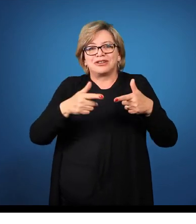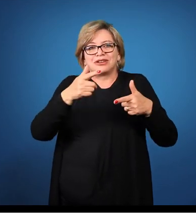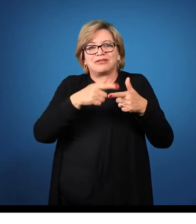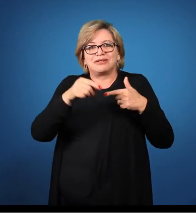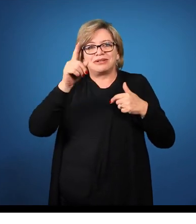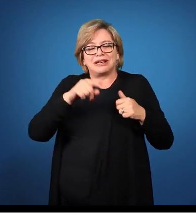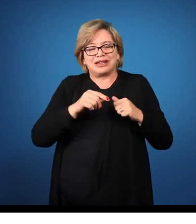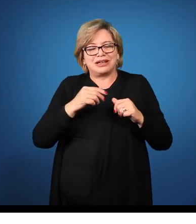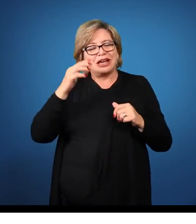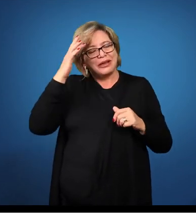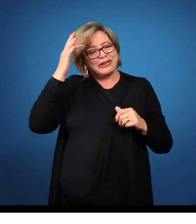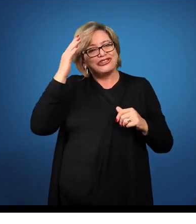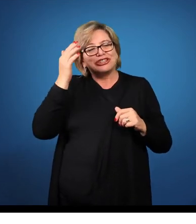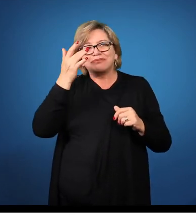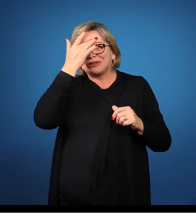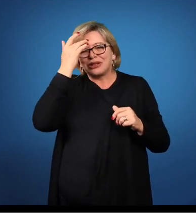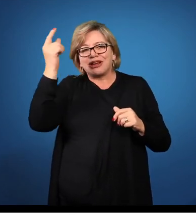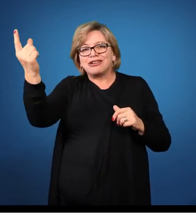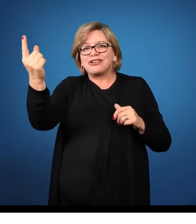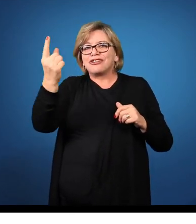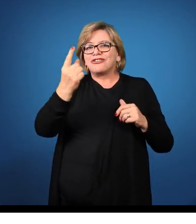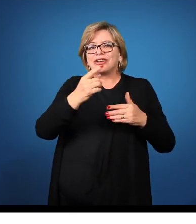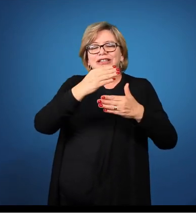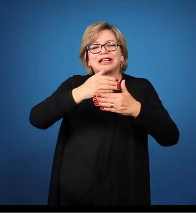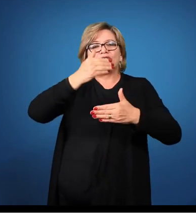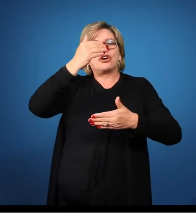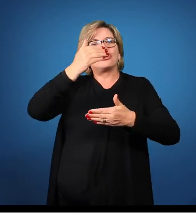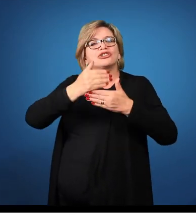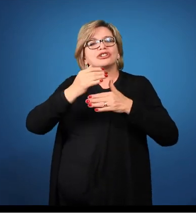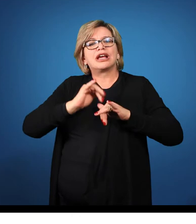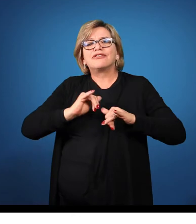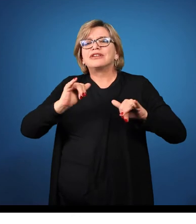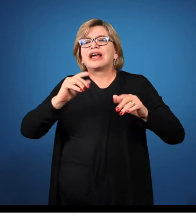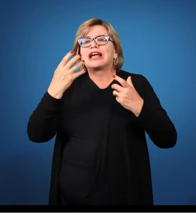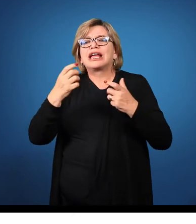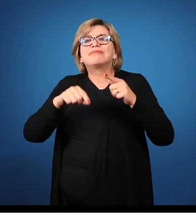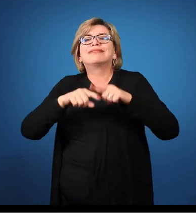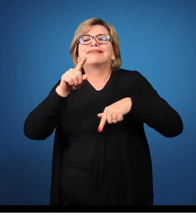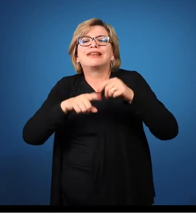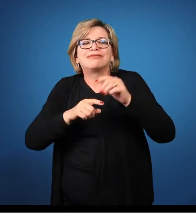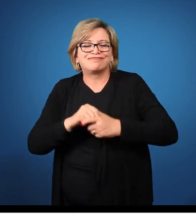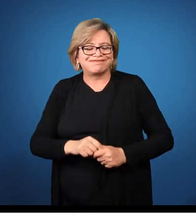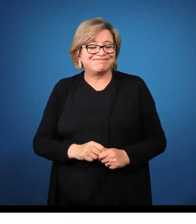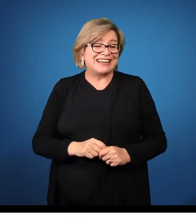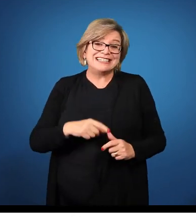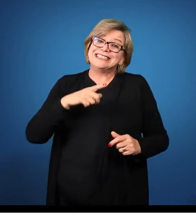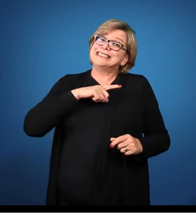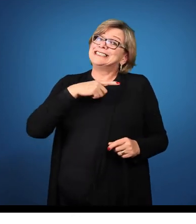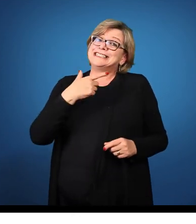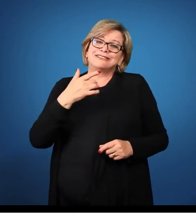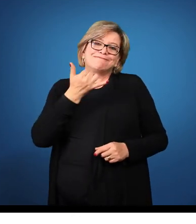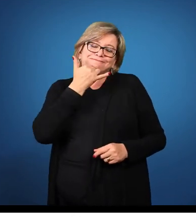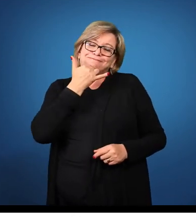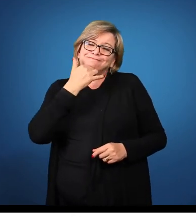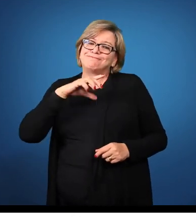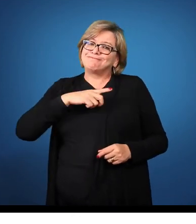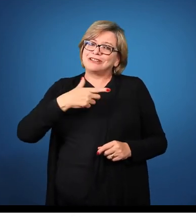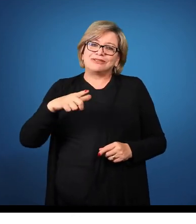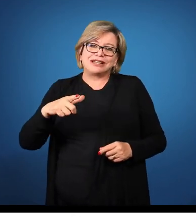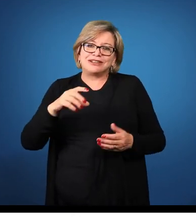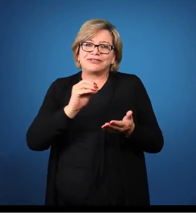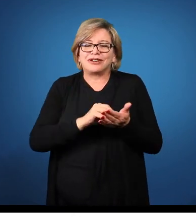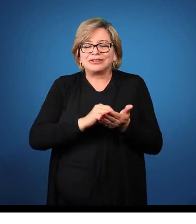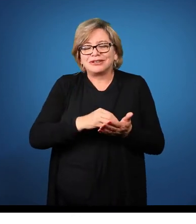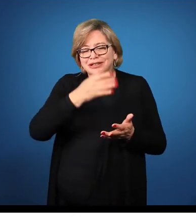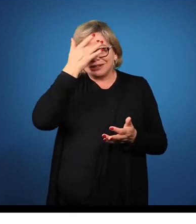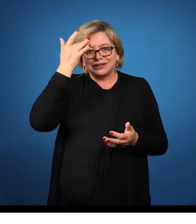cliente chega lá na loja e diz assim, eu quero um produto qualquer. Ah, não tem porque não tem estoque. Ok, o cliente